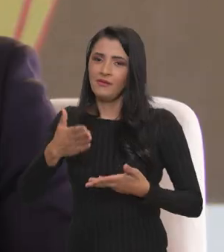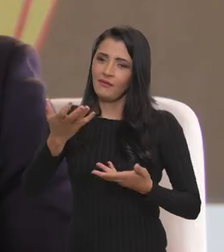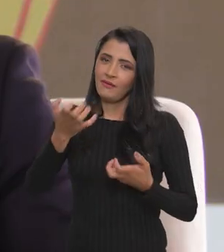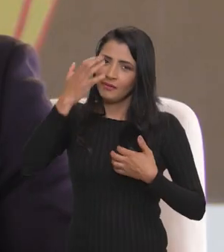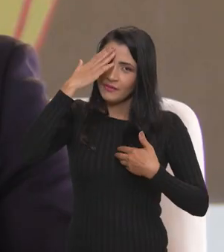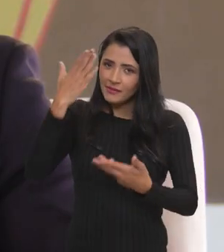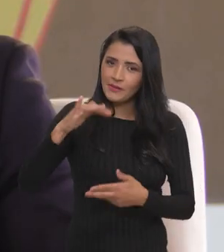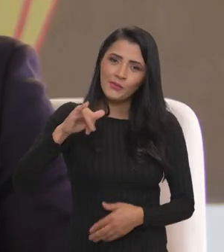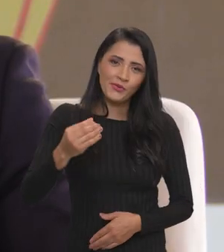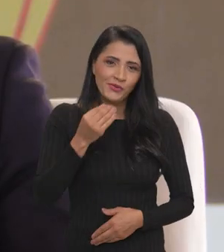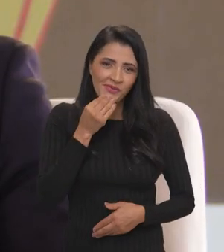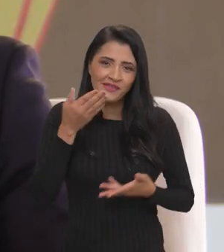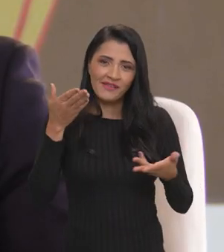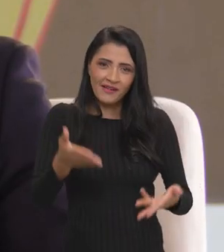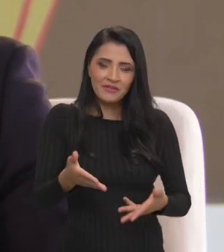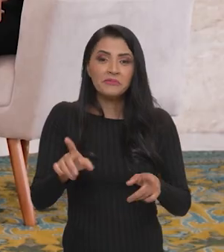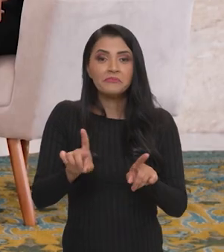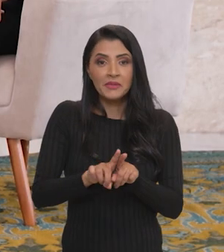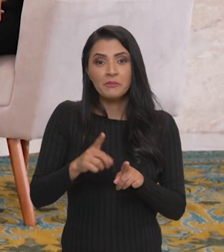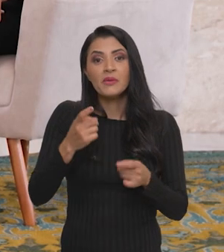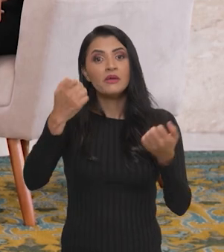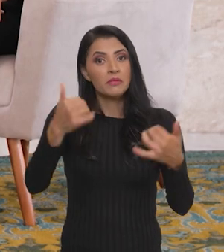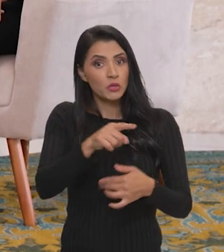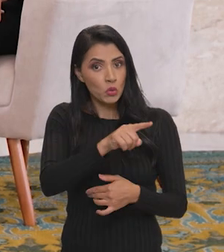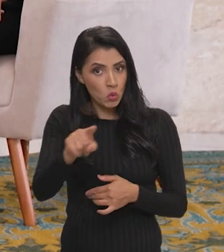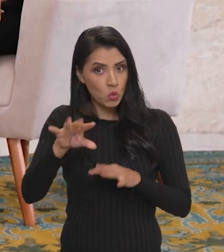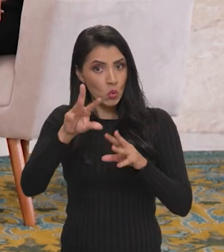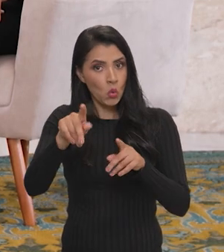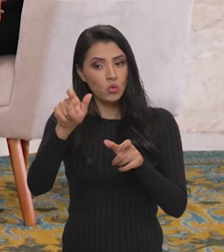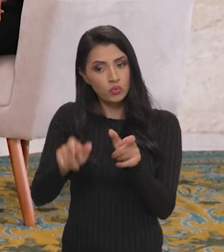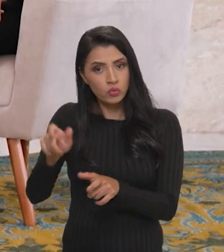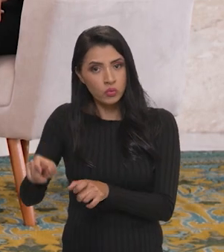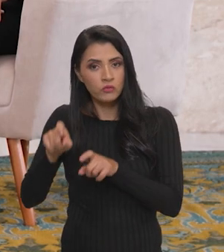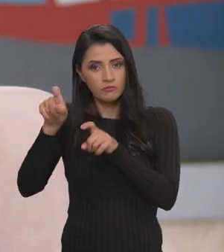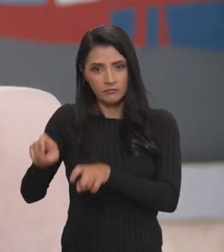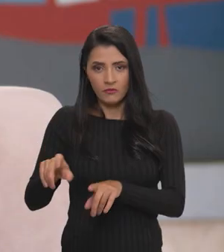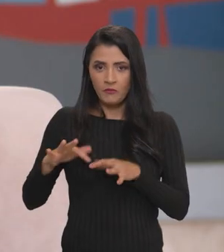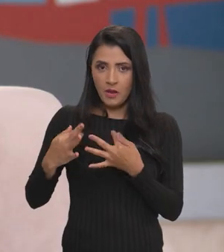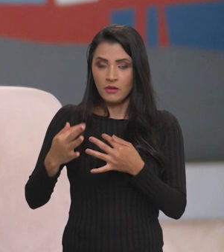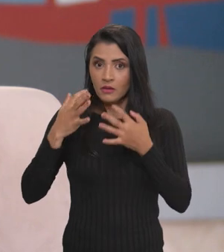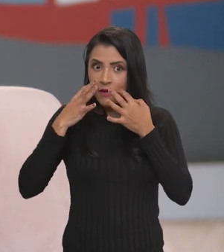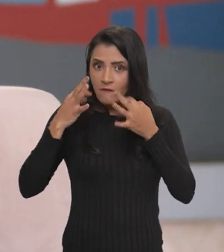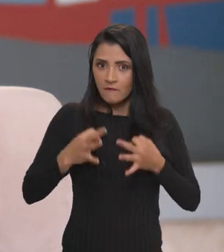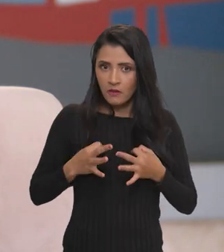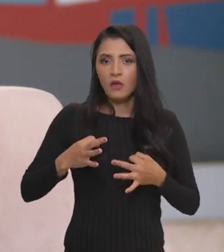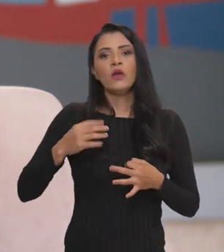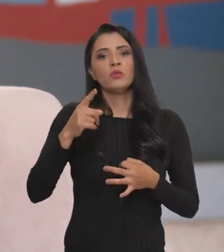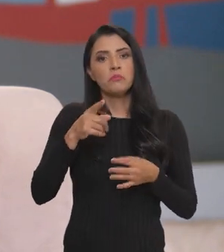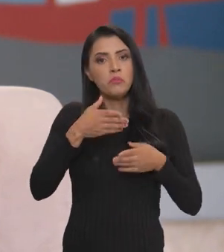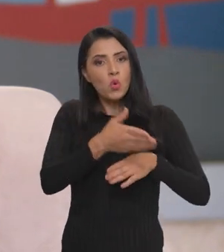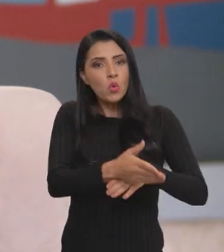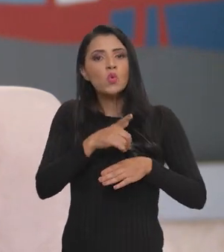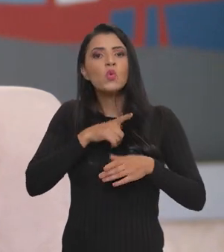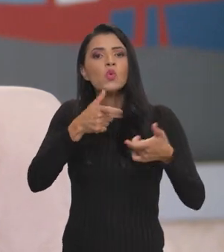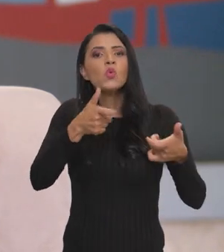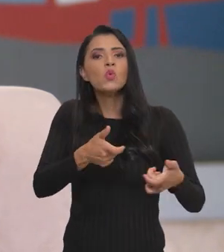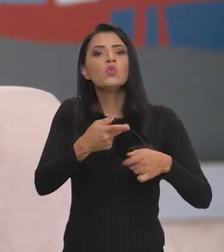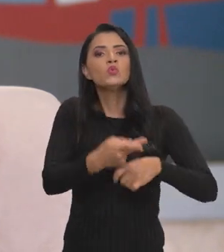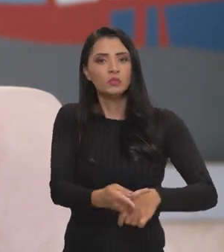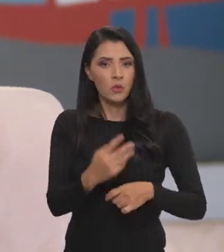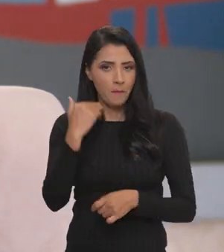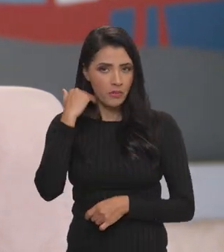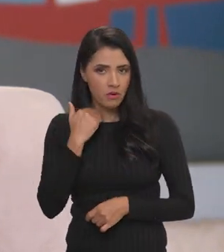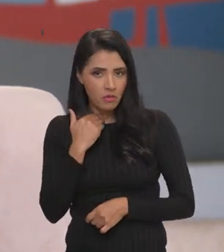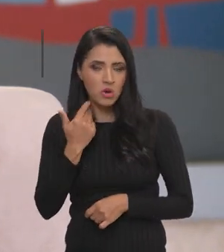satisfação. Queria agradecer a oportunidade e também dizer para todos os agricultores familiares que estão nos assistindo, que eles procuram as agências